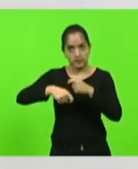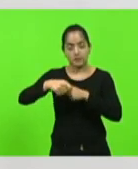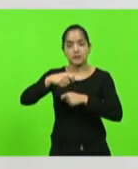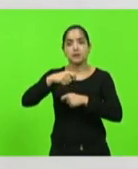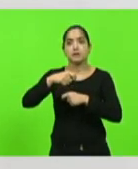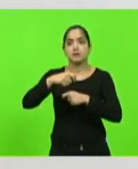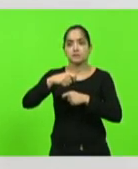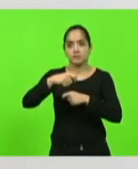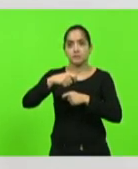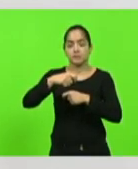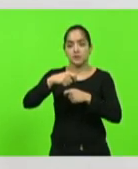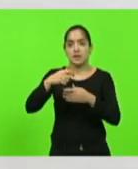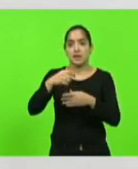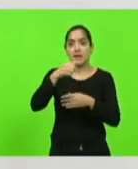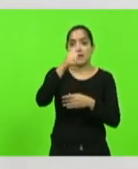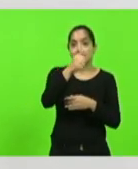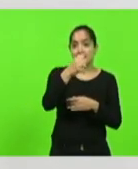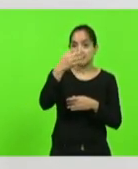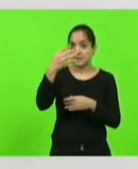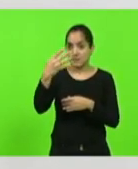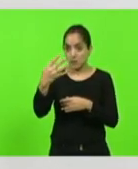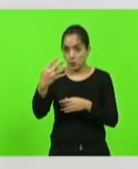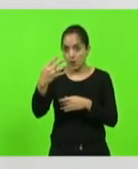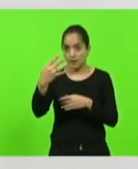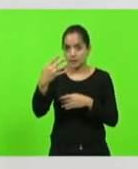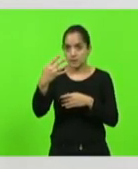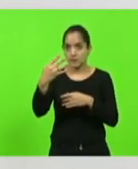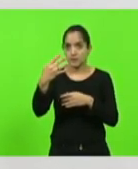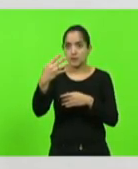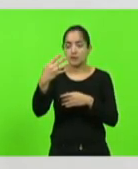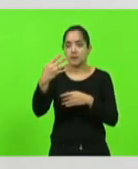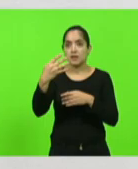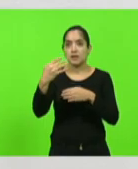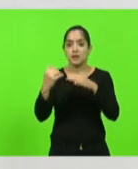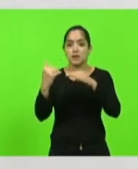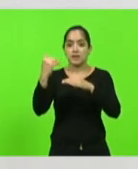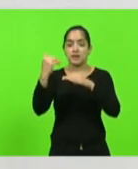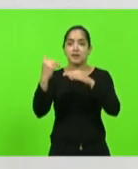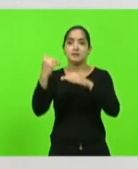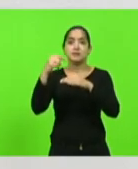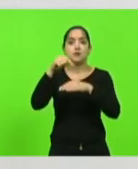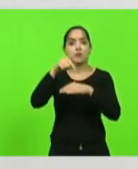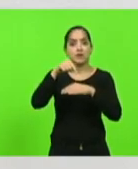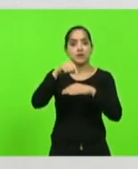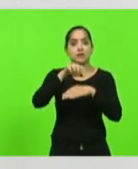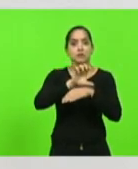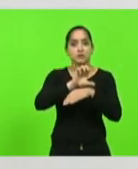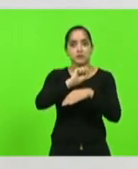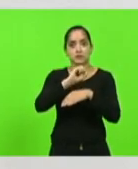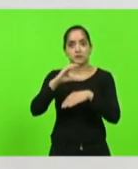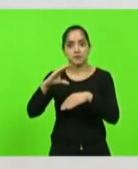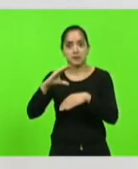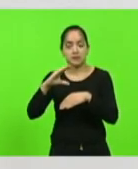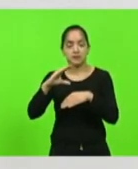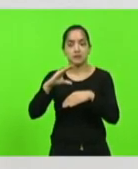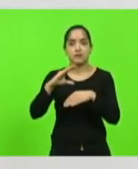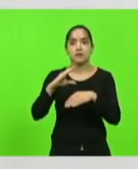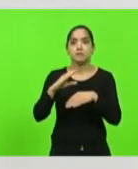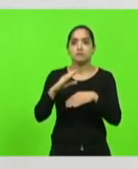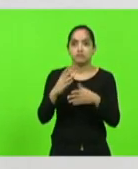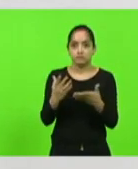é a 14ª em relação ao estado de Santa Catarina um município